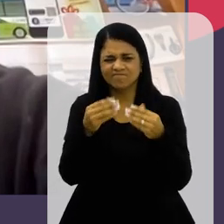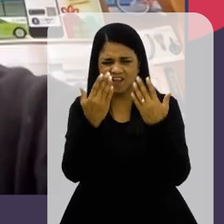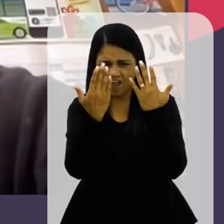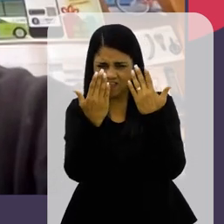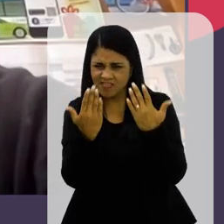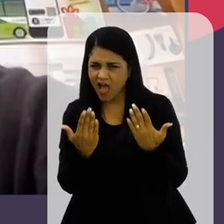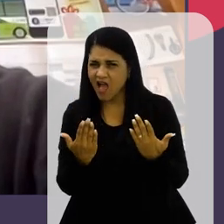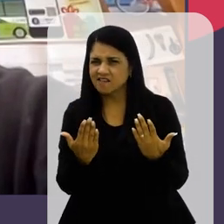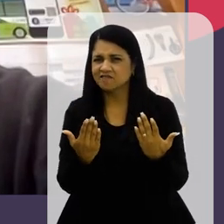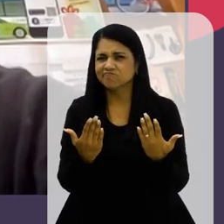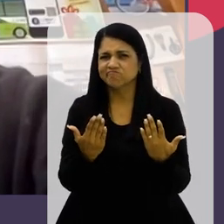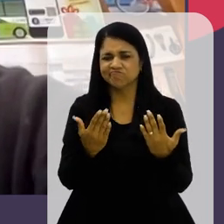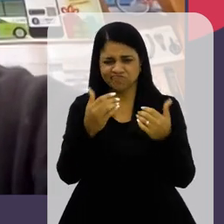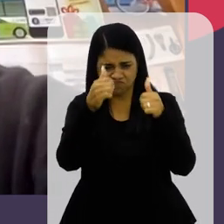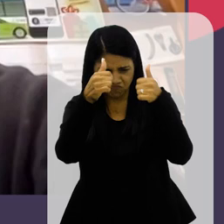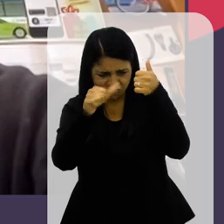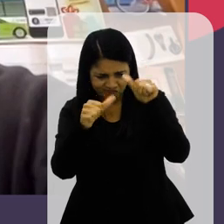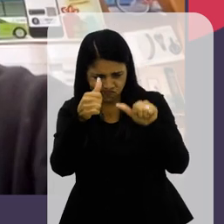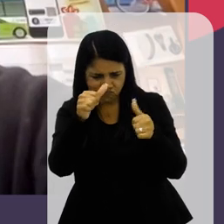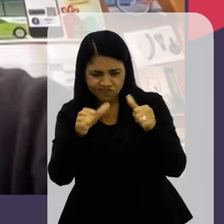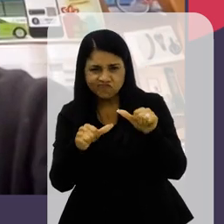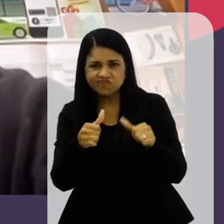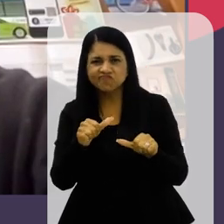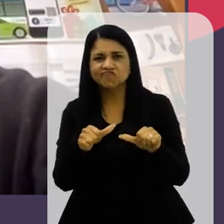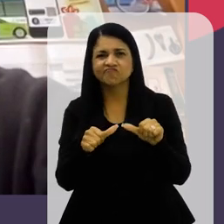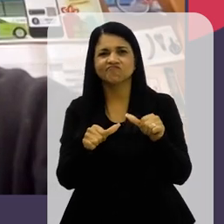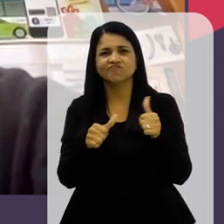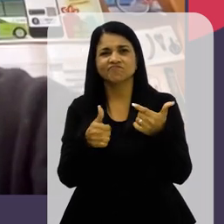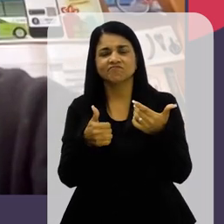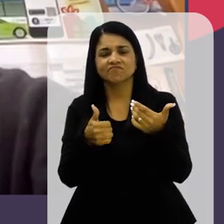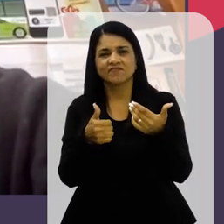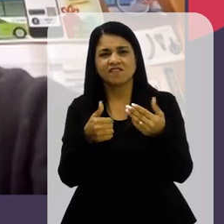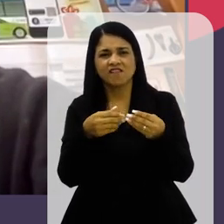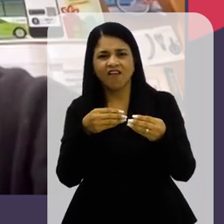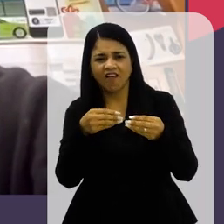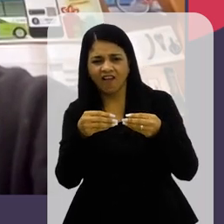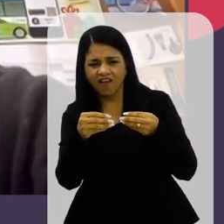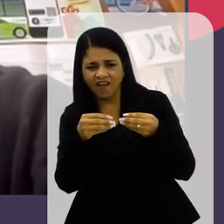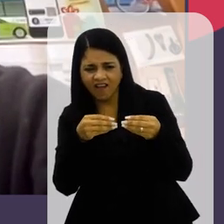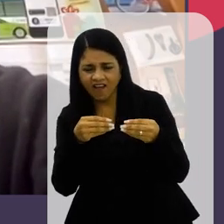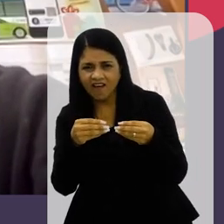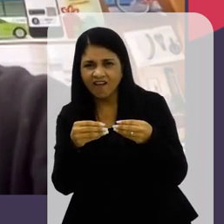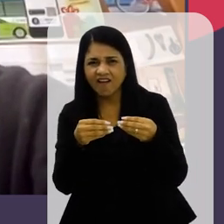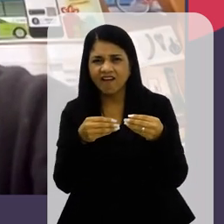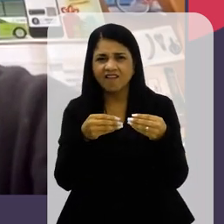A análise Fica A variações A variações Que podem ser